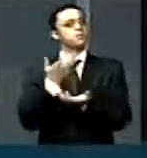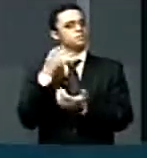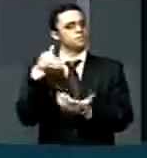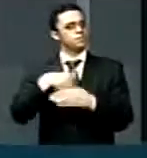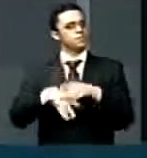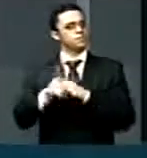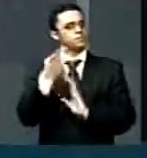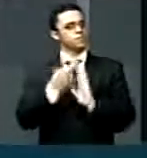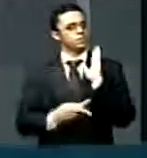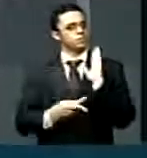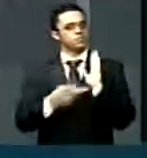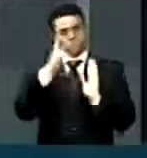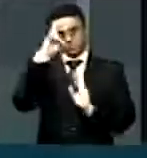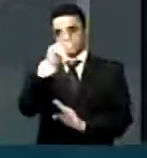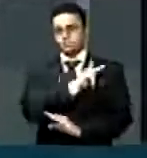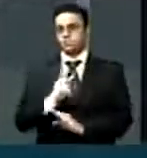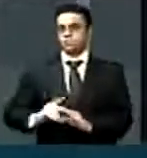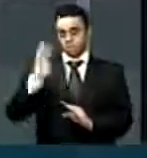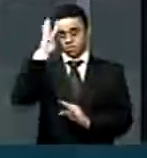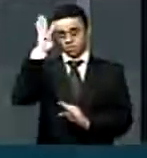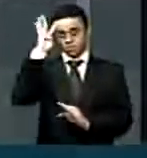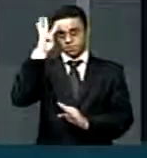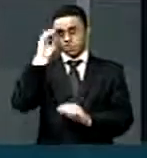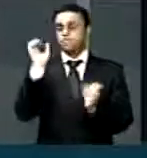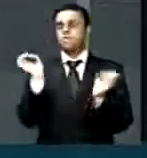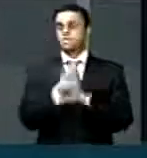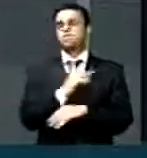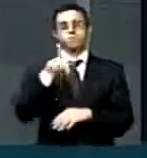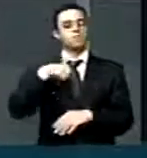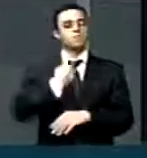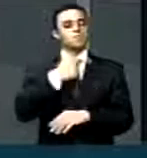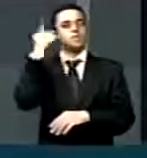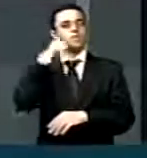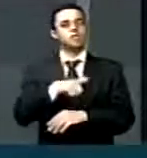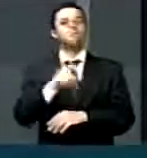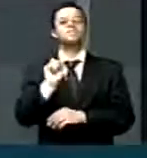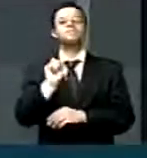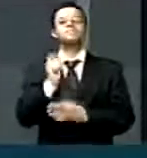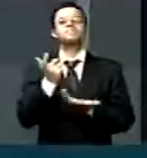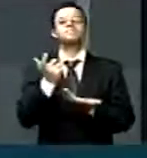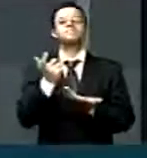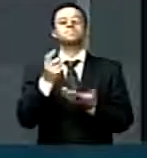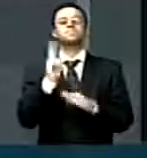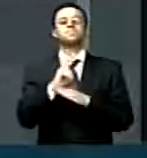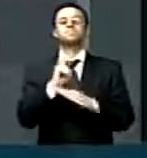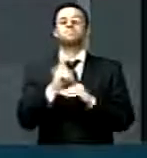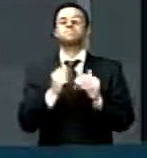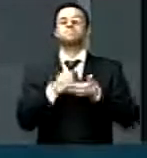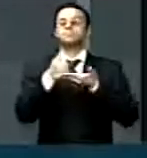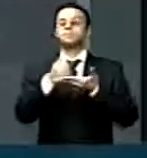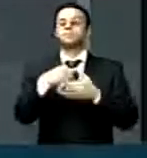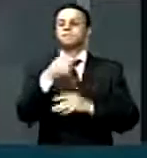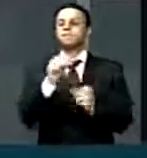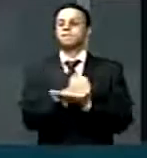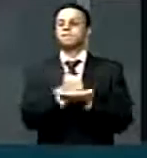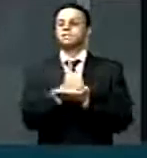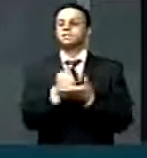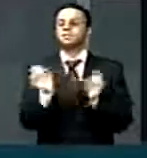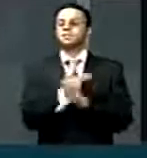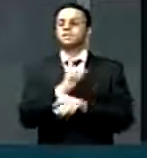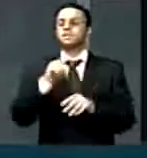projeto, senhor presidente, na quarta-feira, finalmente, aqui, na defesa da assistência farmacêutica integral,